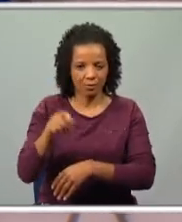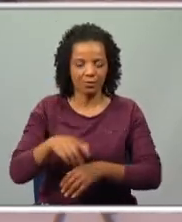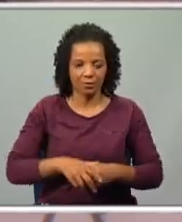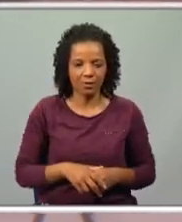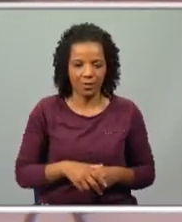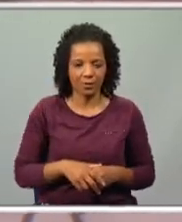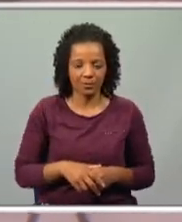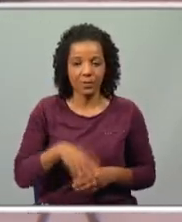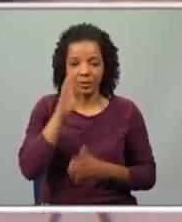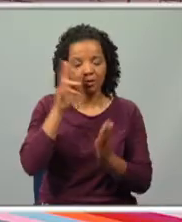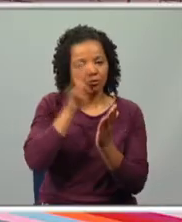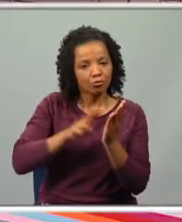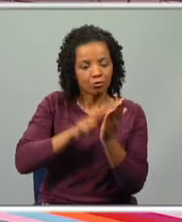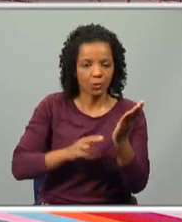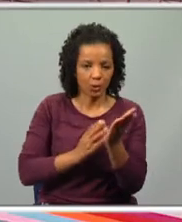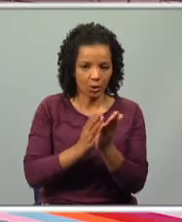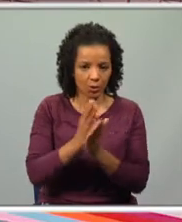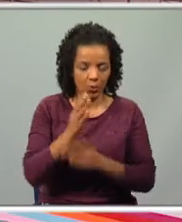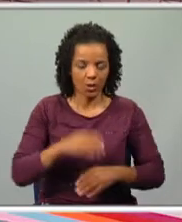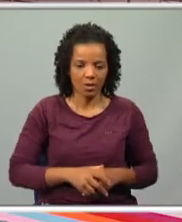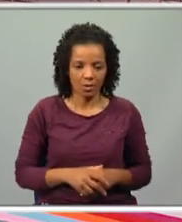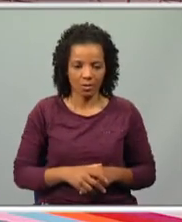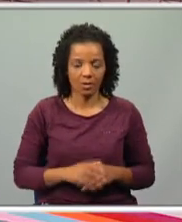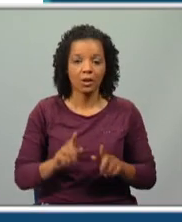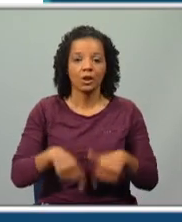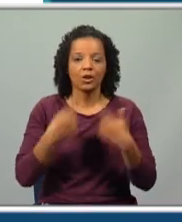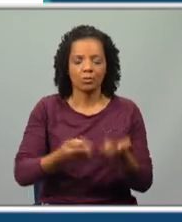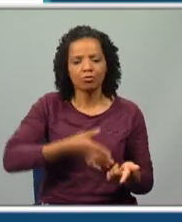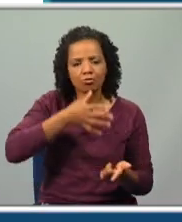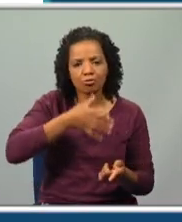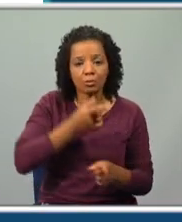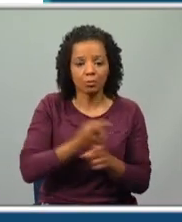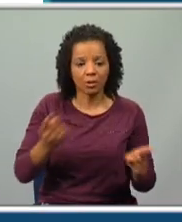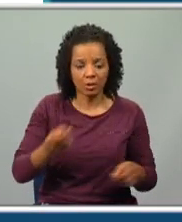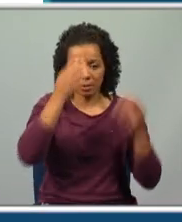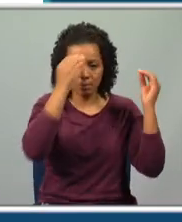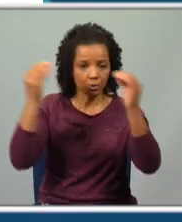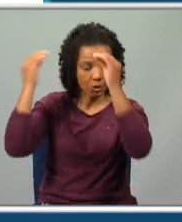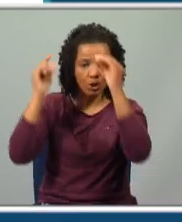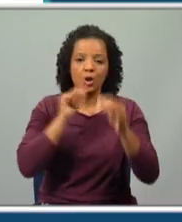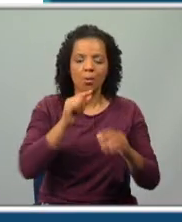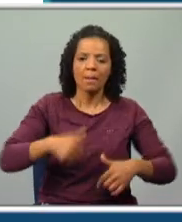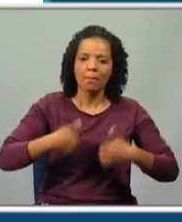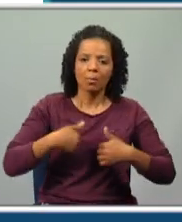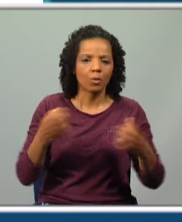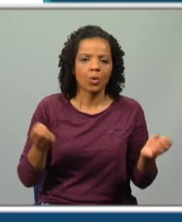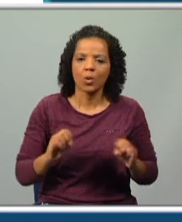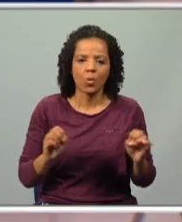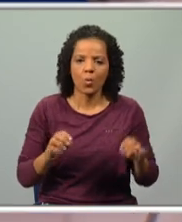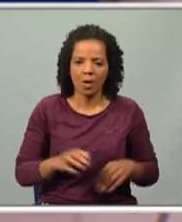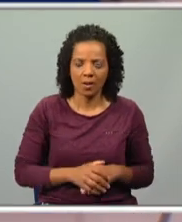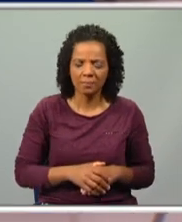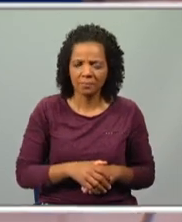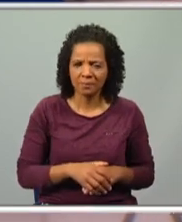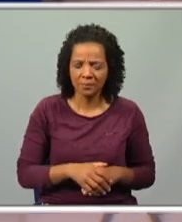continuando a leitura do conto. Em seguida, justifica o facto de as personagens não terem nome próprio. Ora bem, se